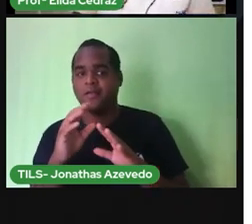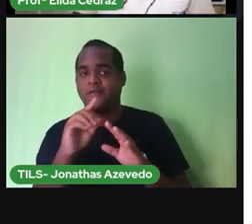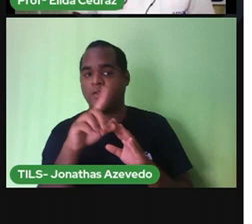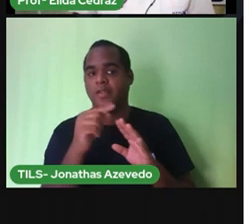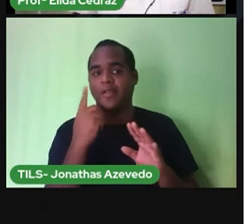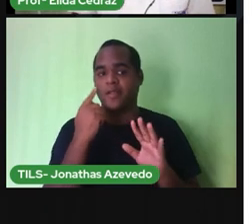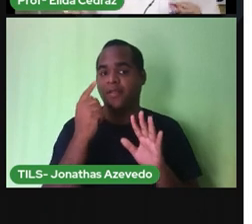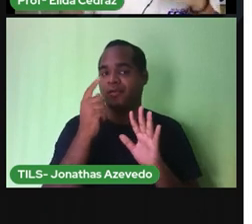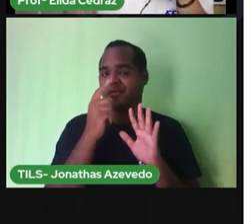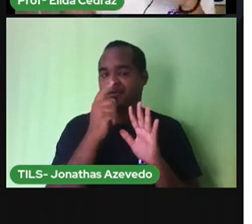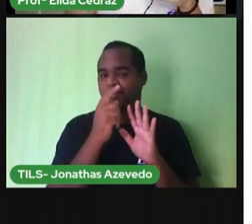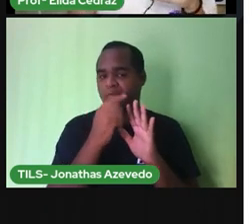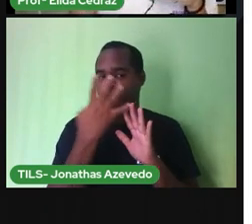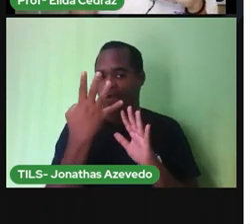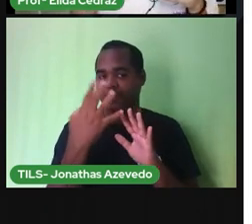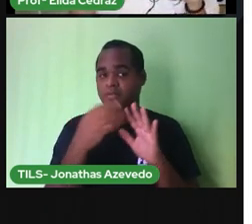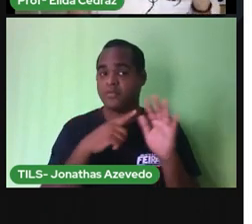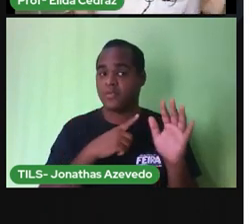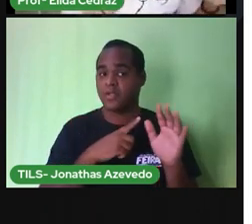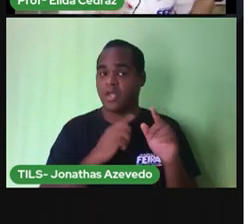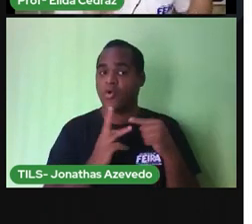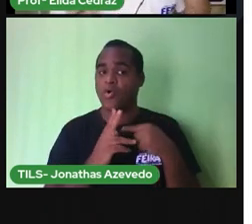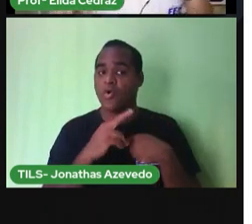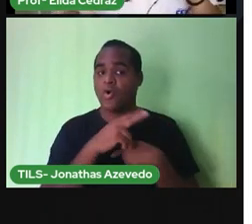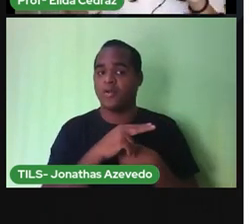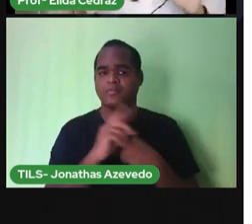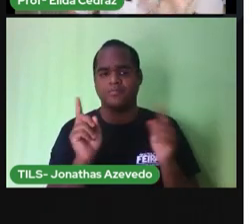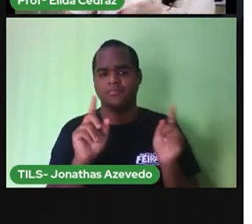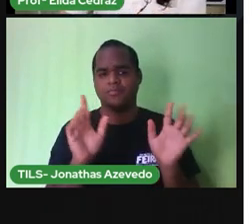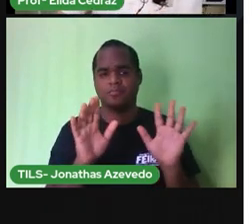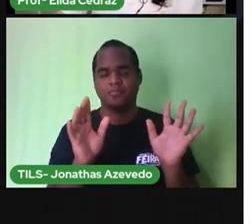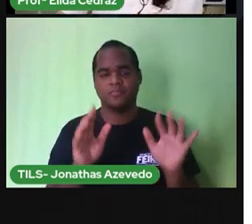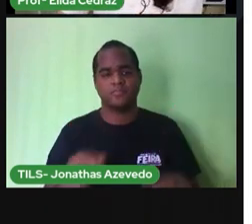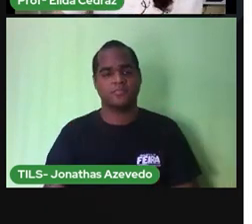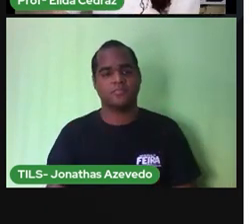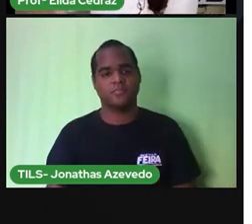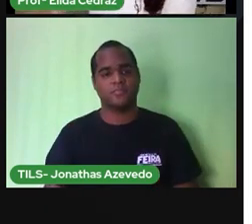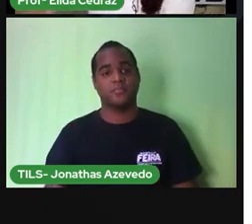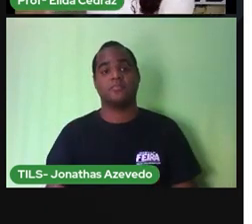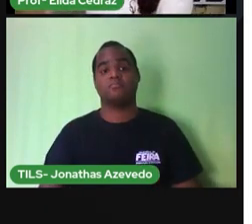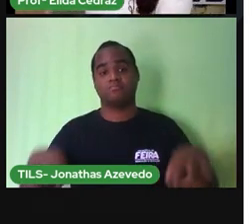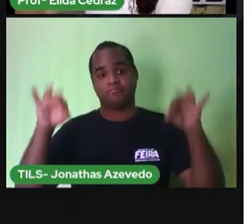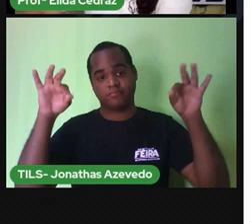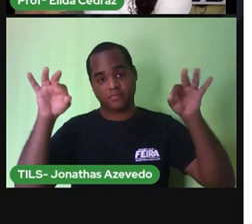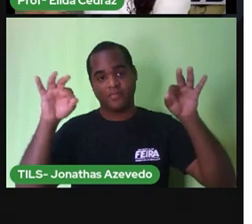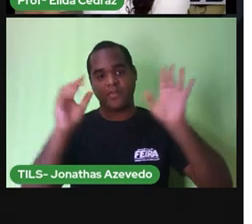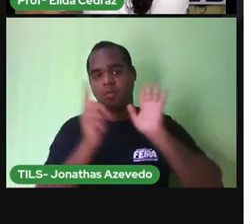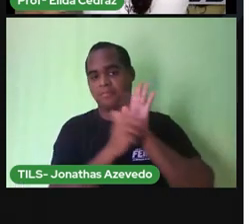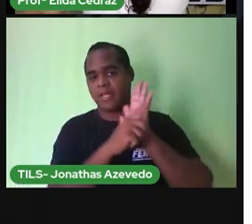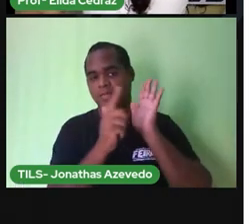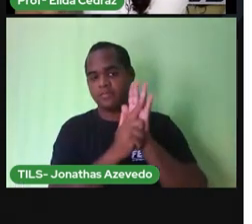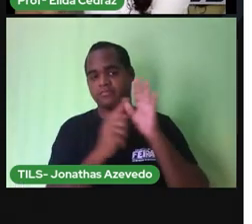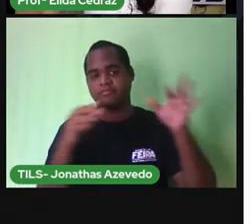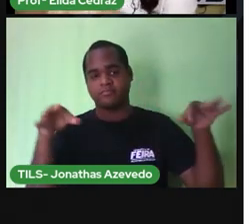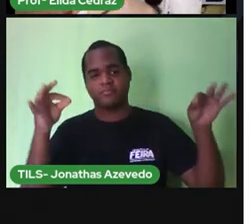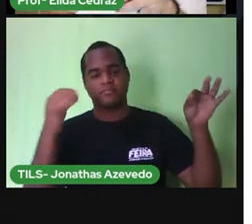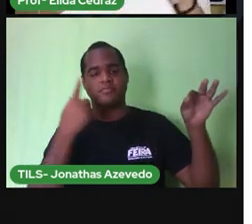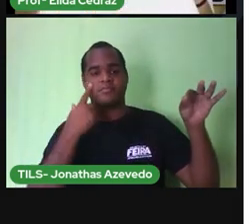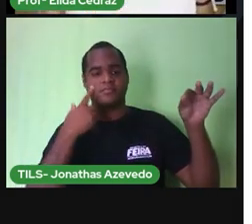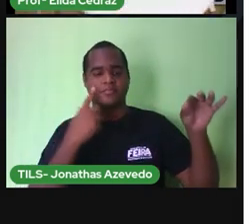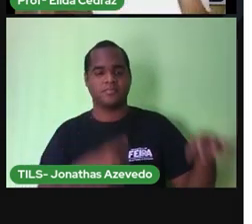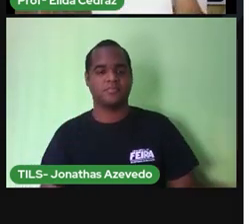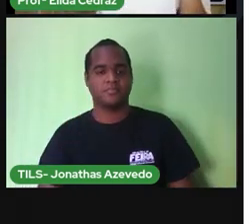quatro pedaços. Não vai cortar não, tá bom? Vai fazer assim. Vai pegar o papel. Deixa eu pegar um papel aqui para você ver.